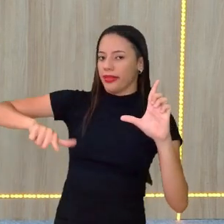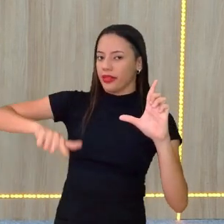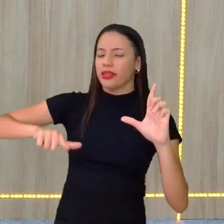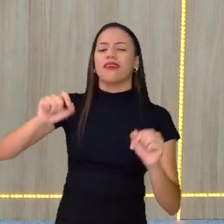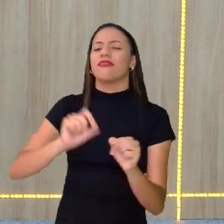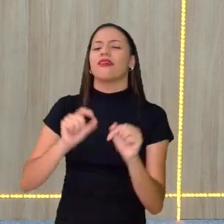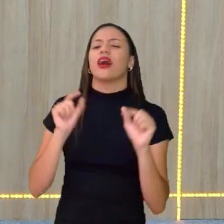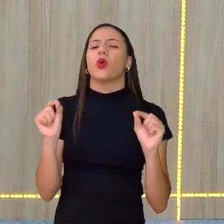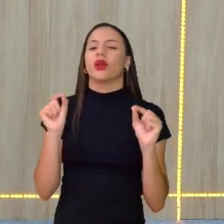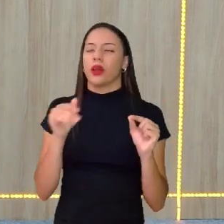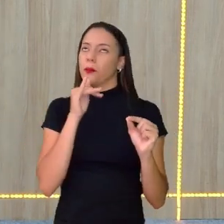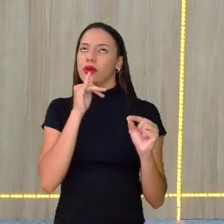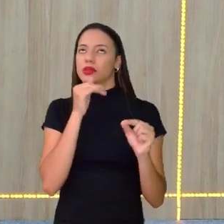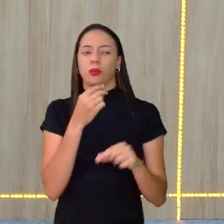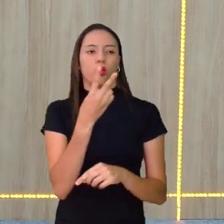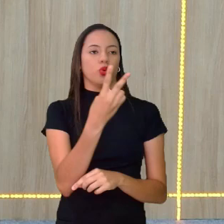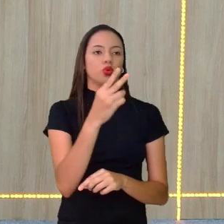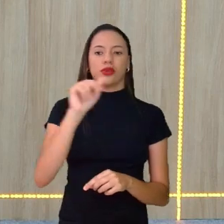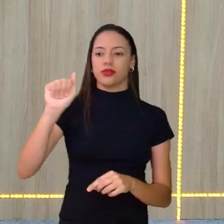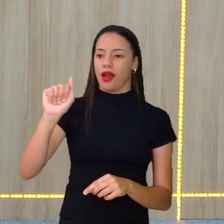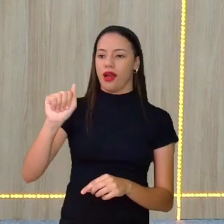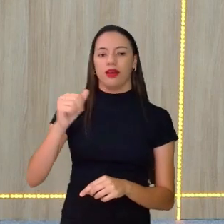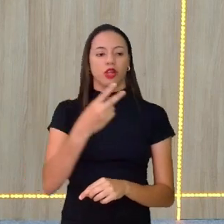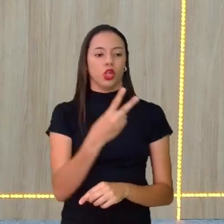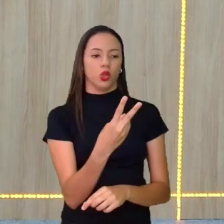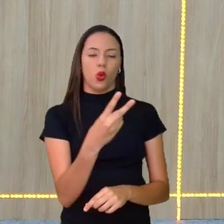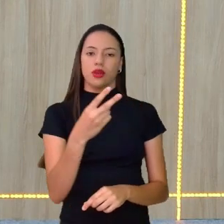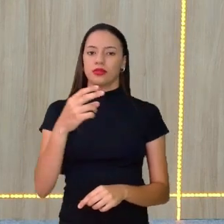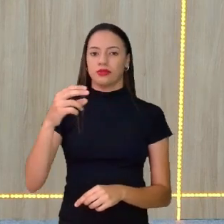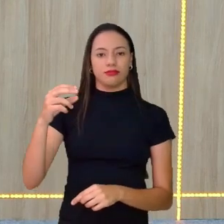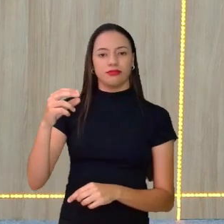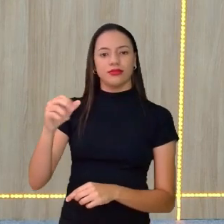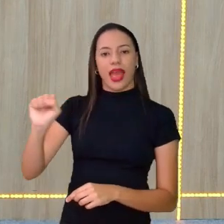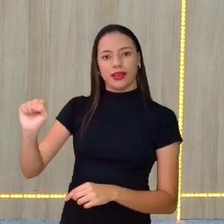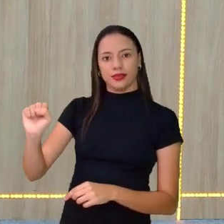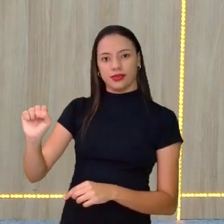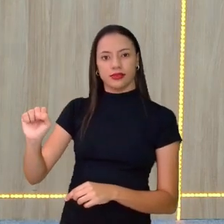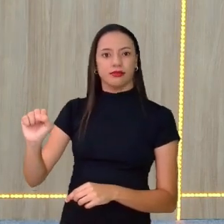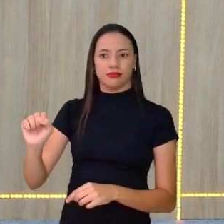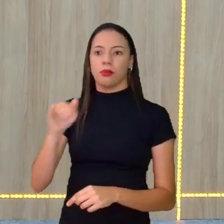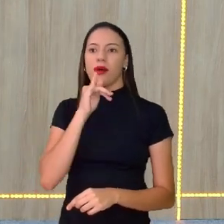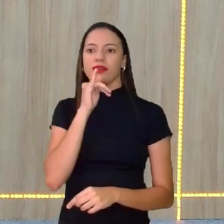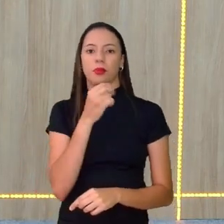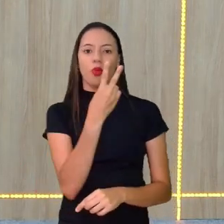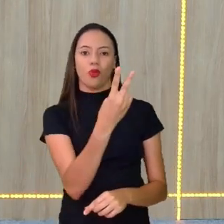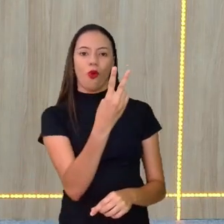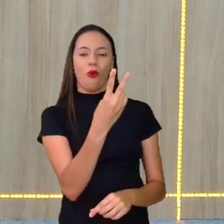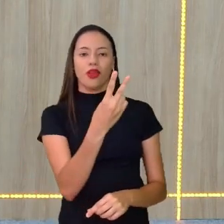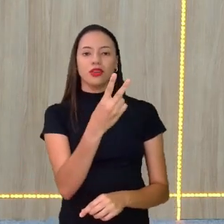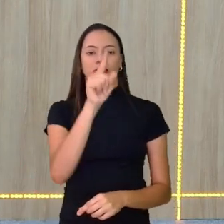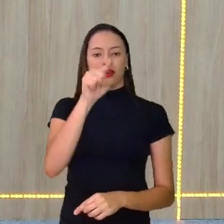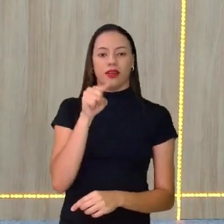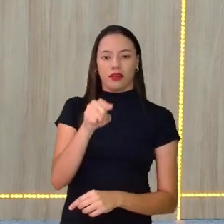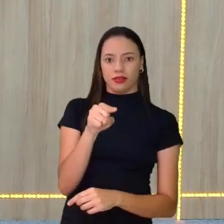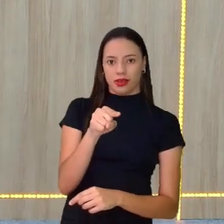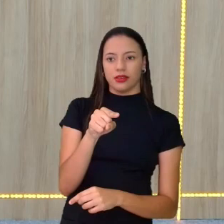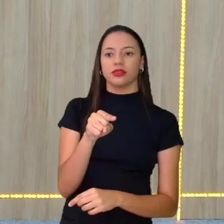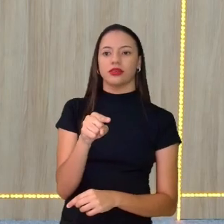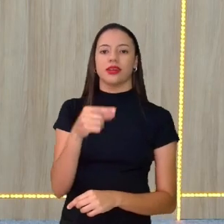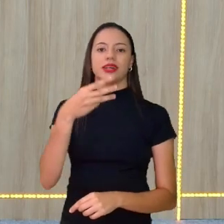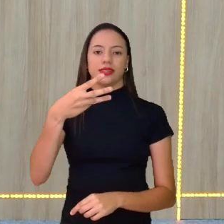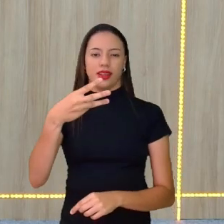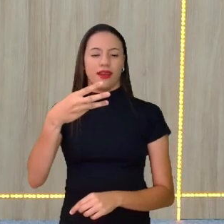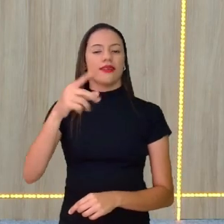2A e 2S, fica 2 fatorial e 2 fatorial do lado. Se tiver 3A e 2S, fica 3